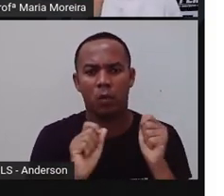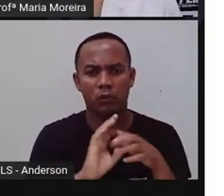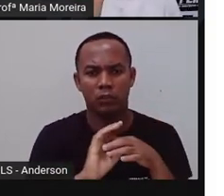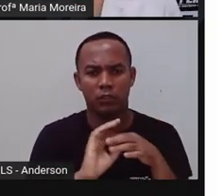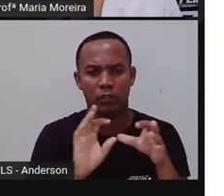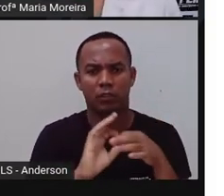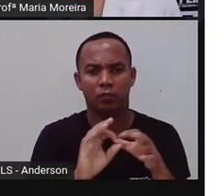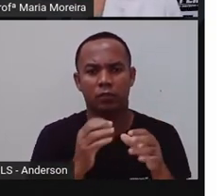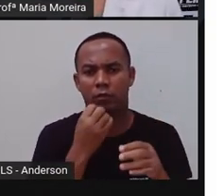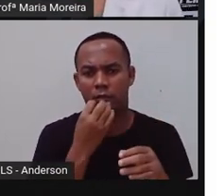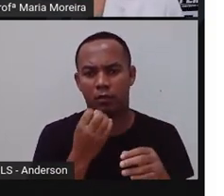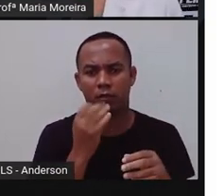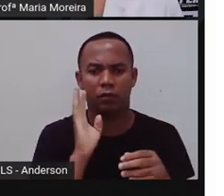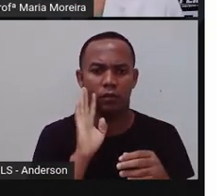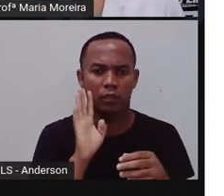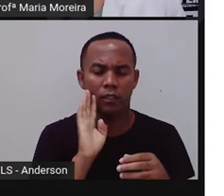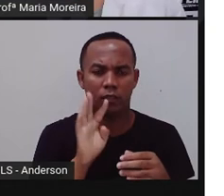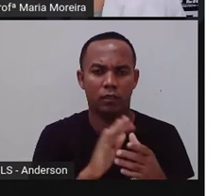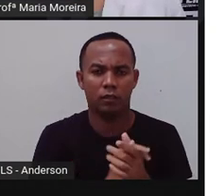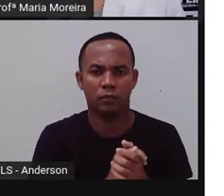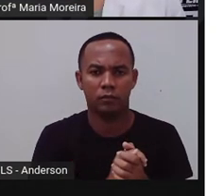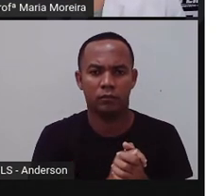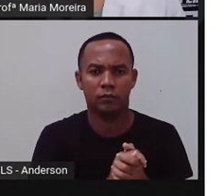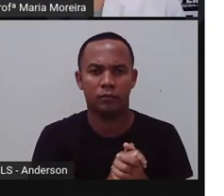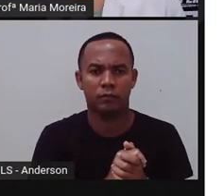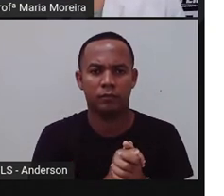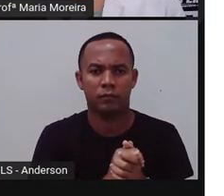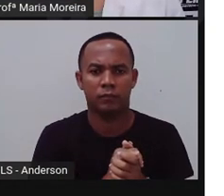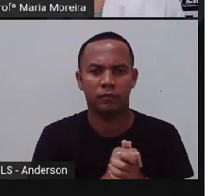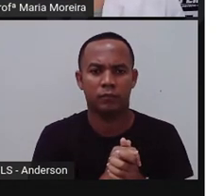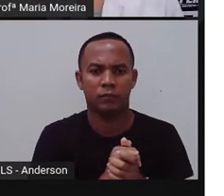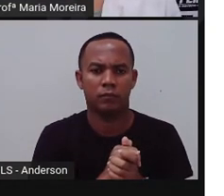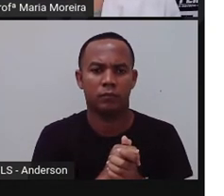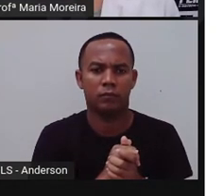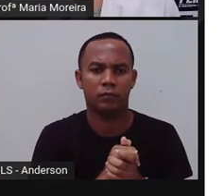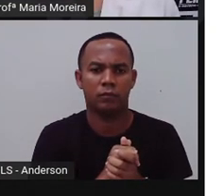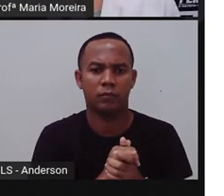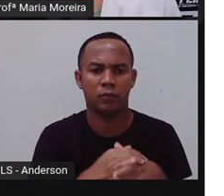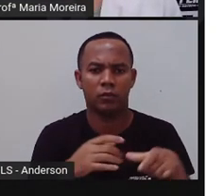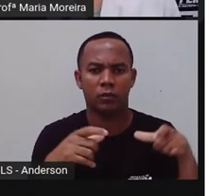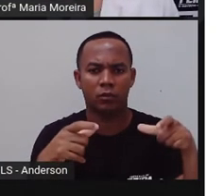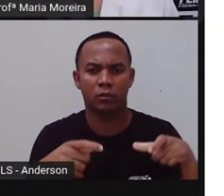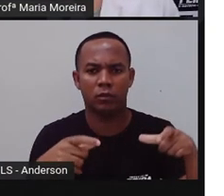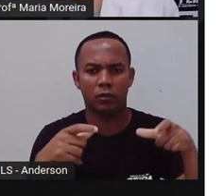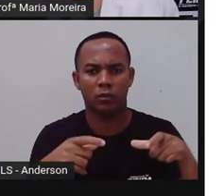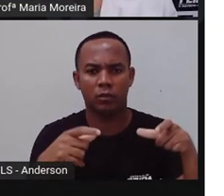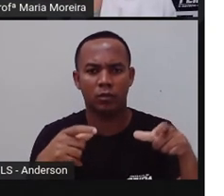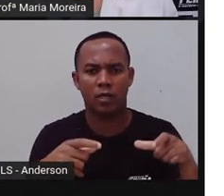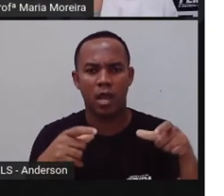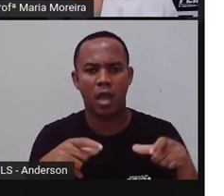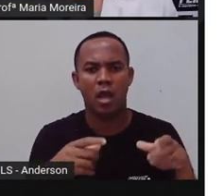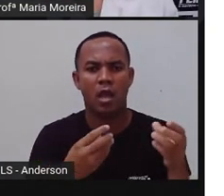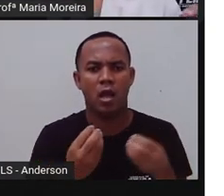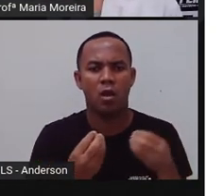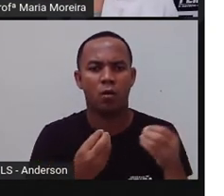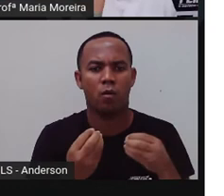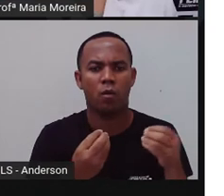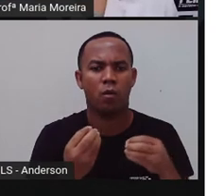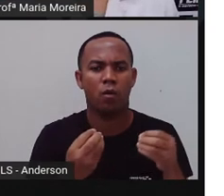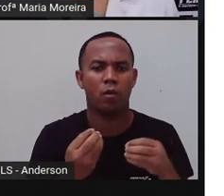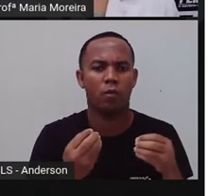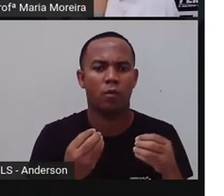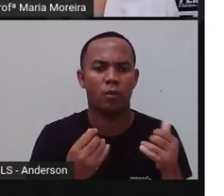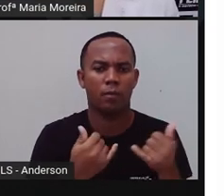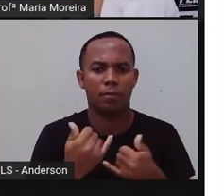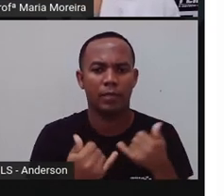vocês irem lá fazer uma visita, né? Bom, o espaço público constitui o cenário para uma imensidão de